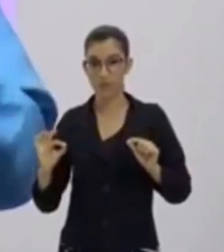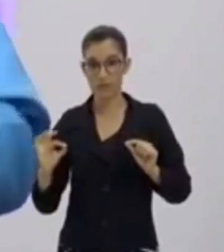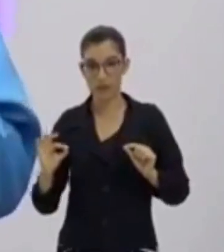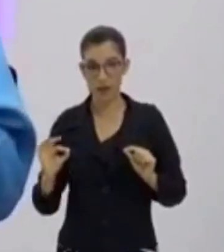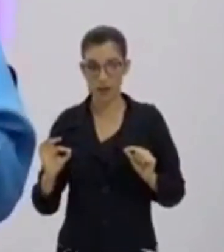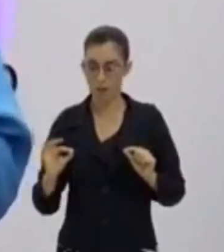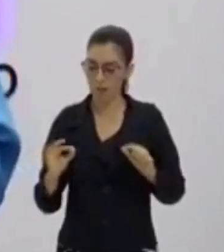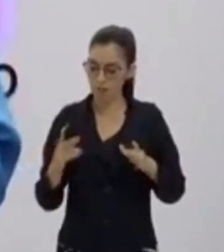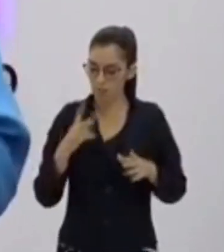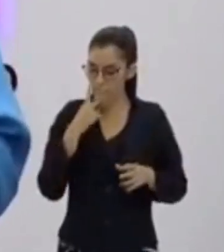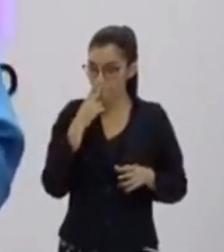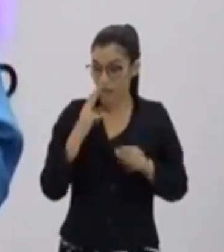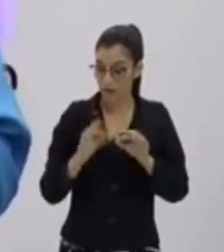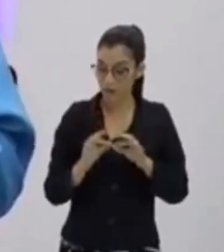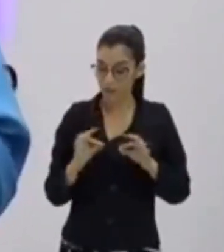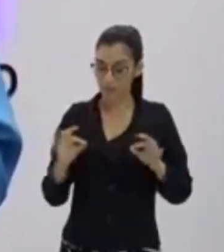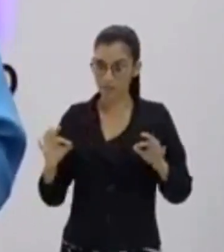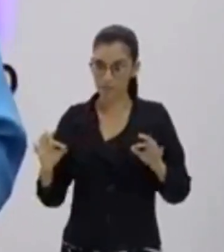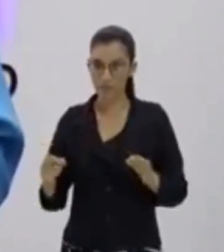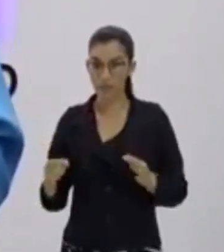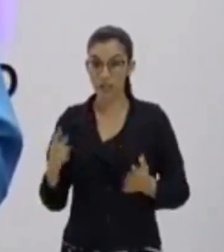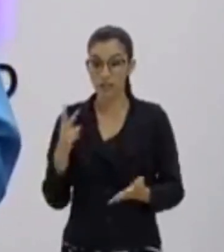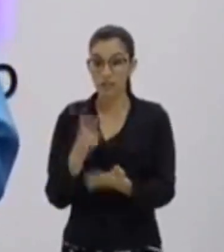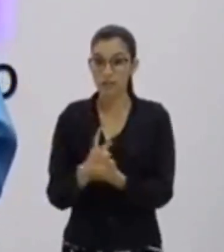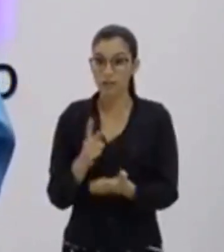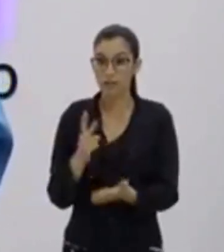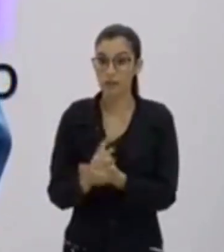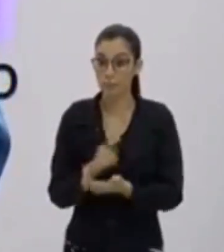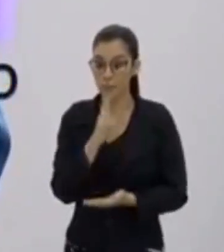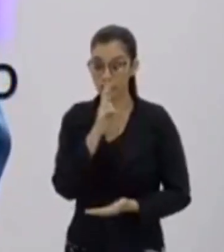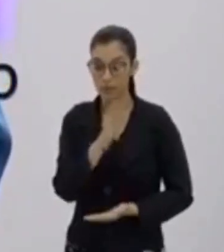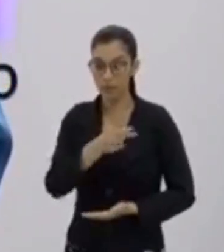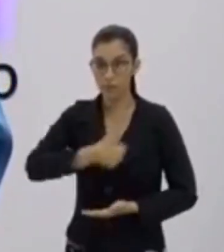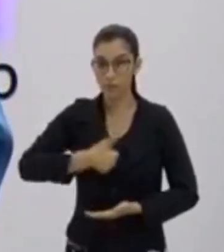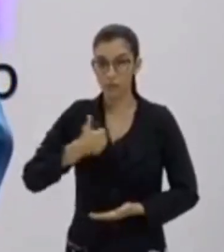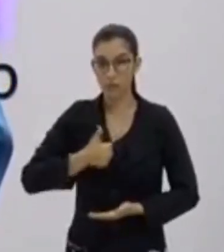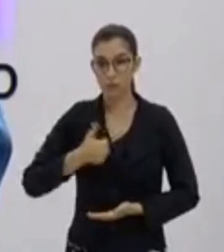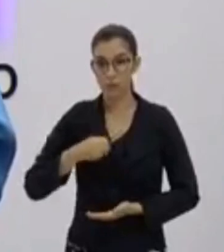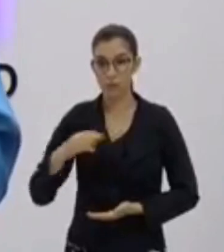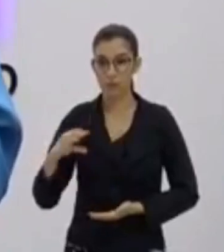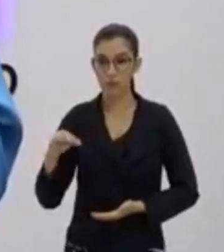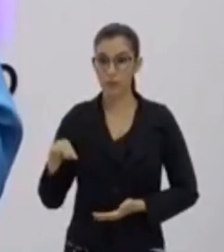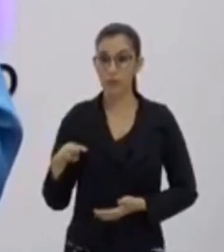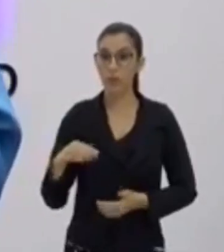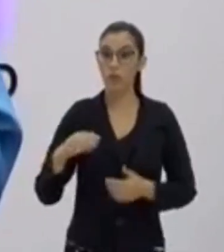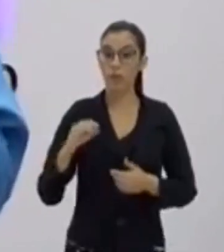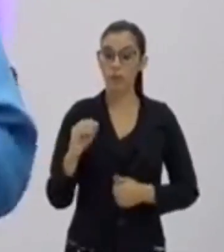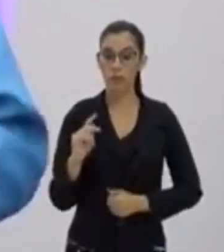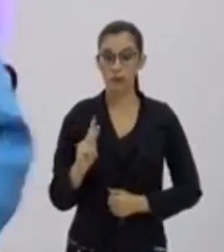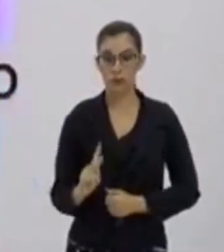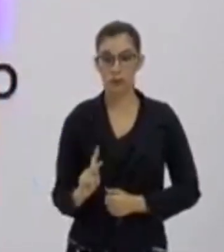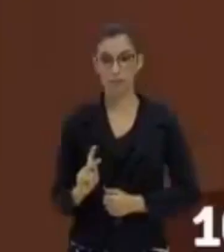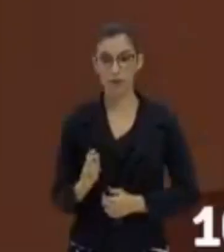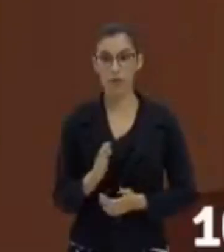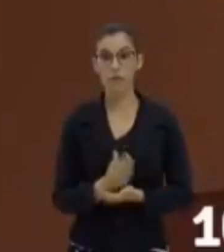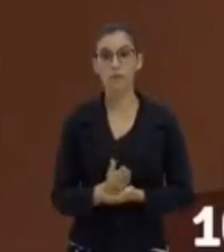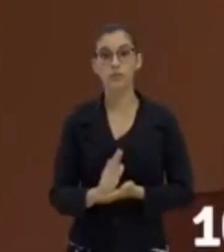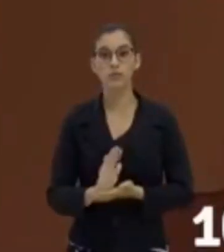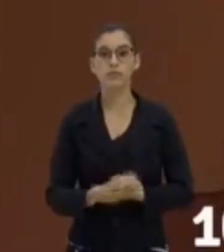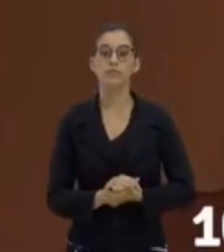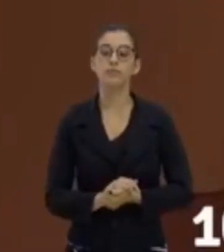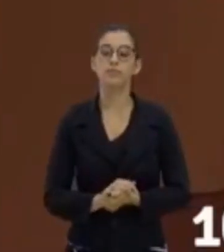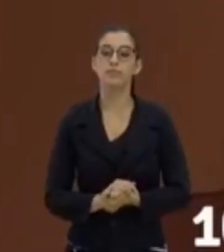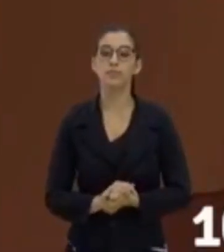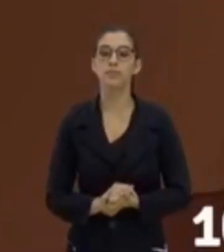régua, e o valor da escala sempre está no primeiro centímetro. Tranquilo? Beleza? Vamos lá para cá novamente.